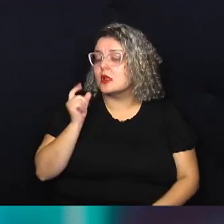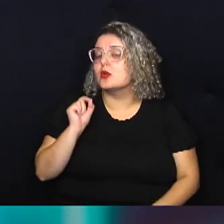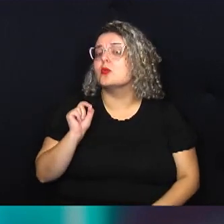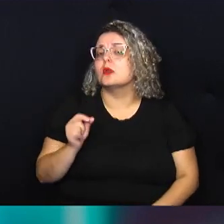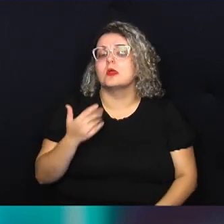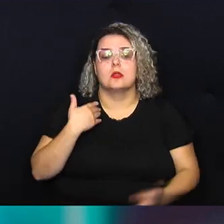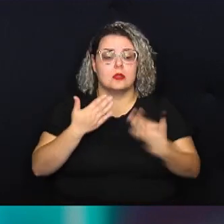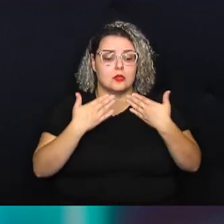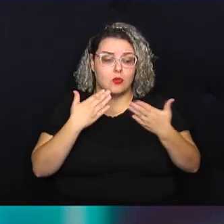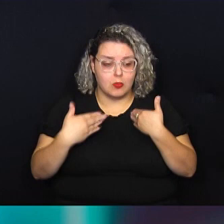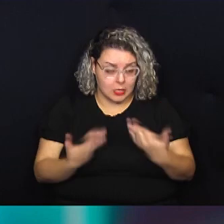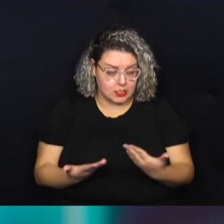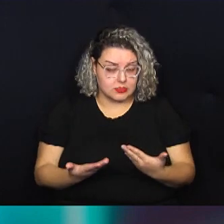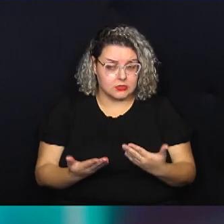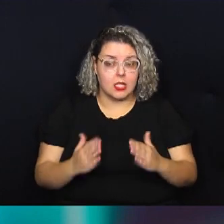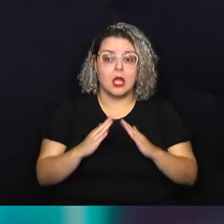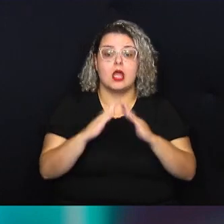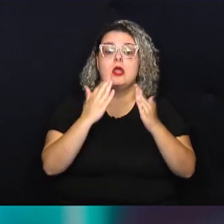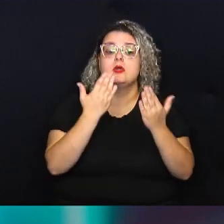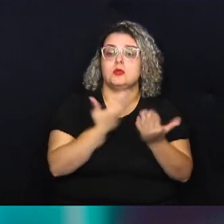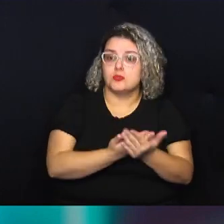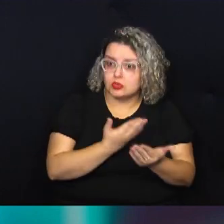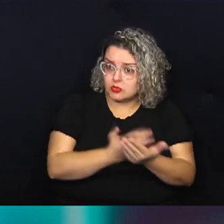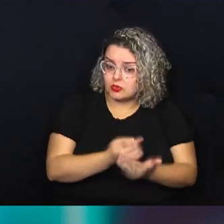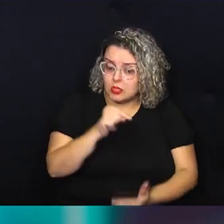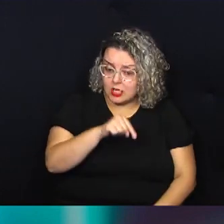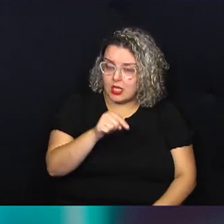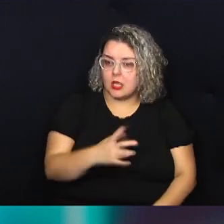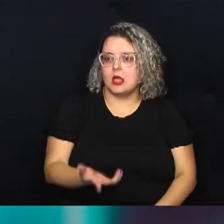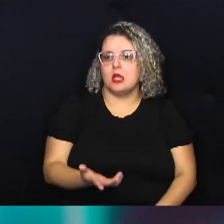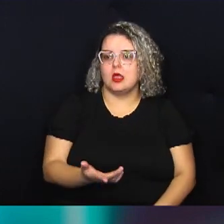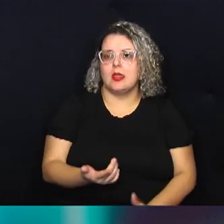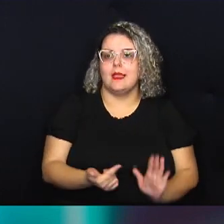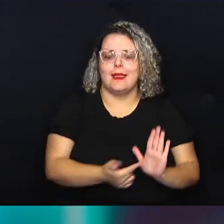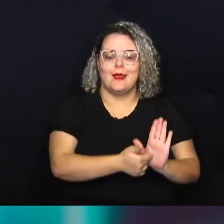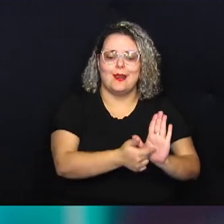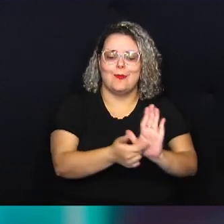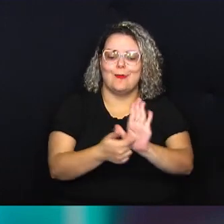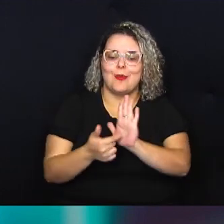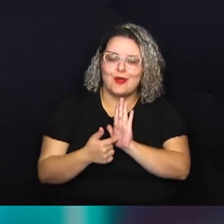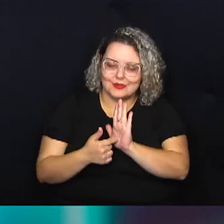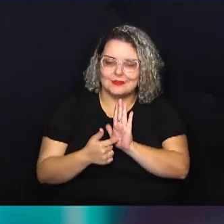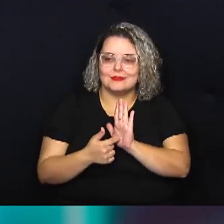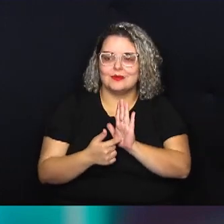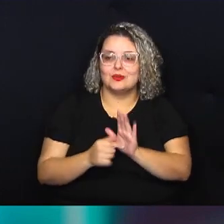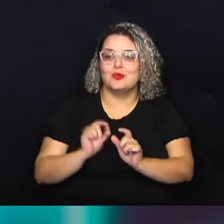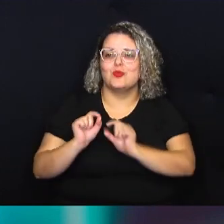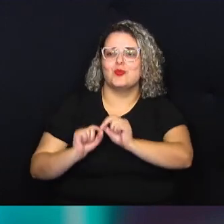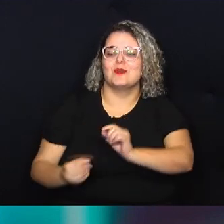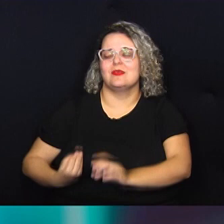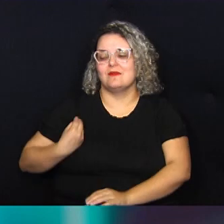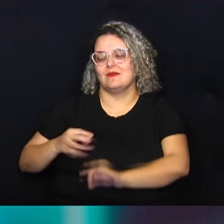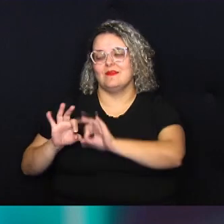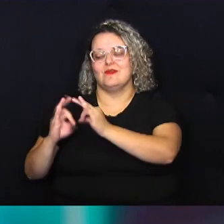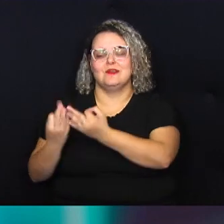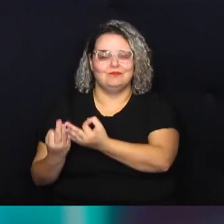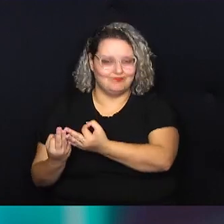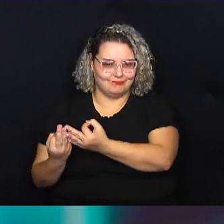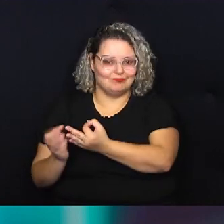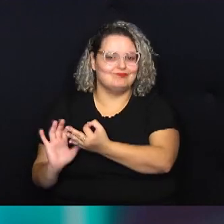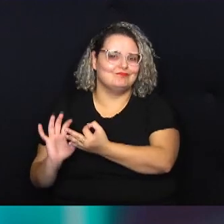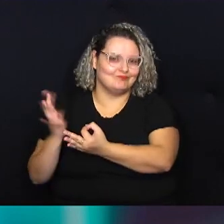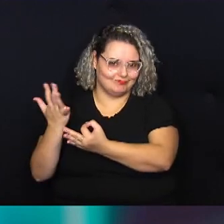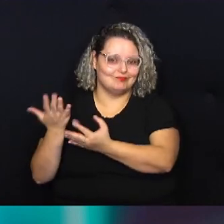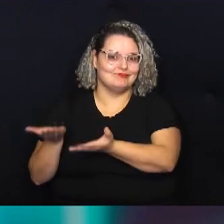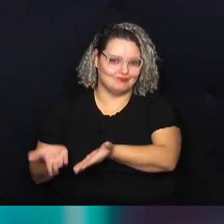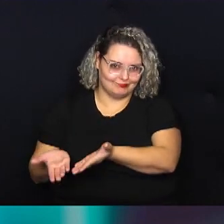conversas que a escola é a vitrine da família. A escola está mostrando hoje o que acontece, na verdade, em